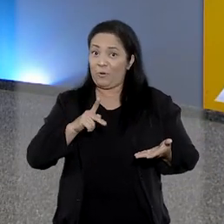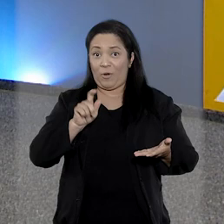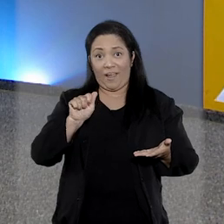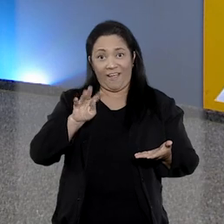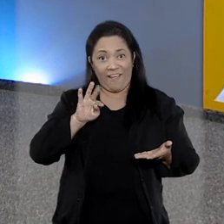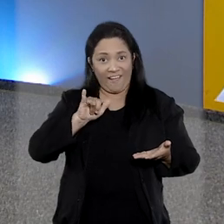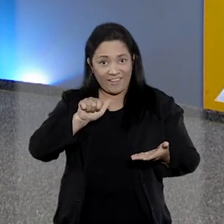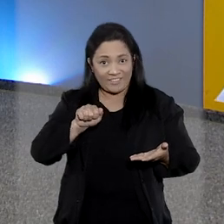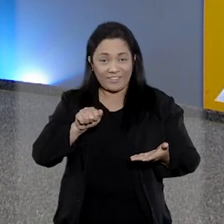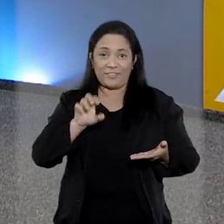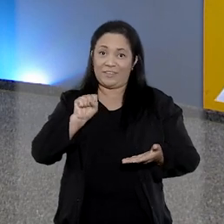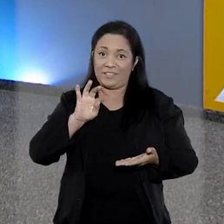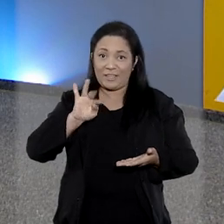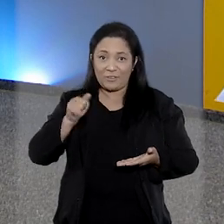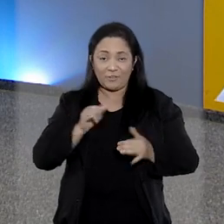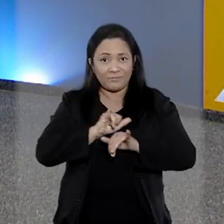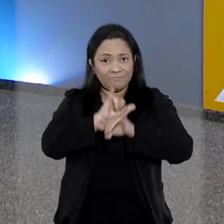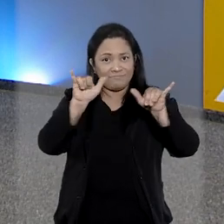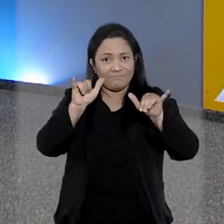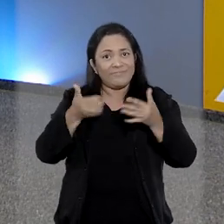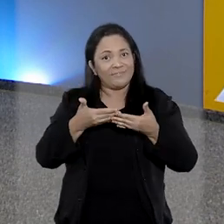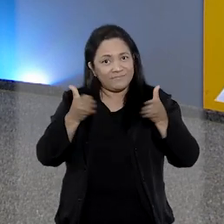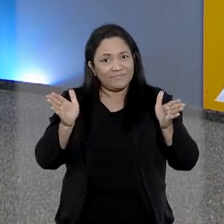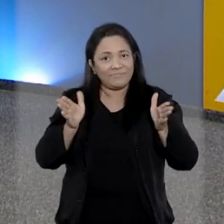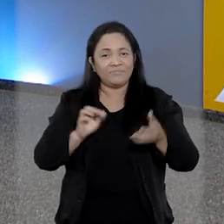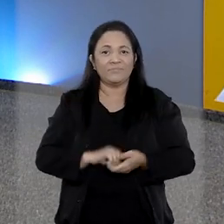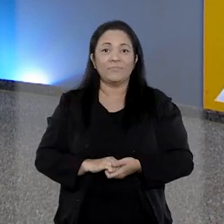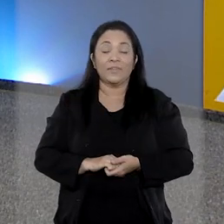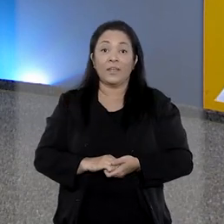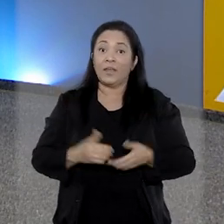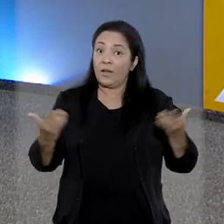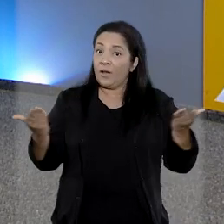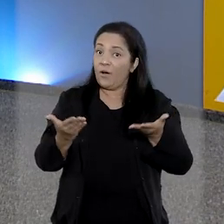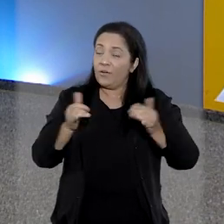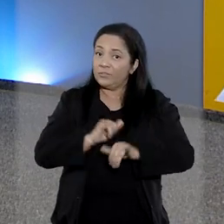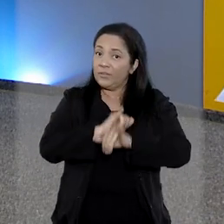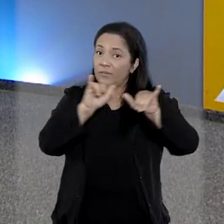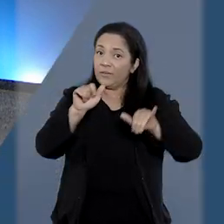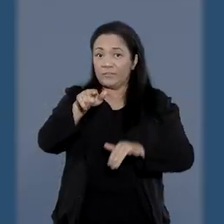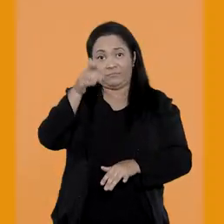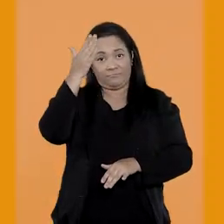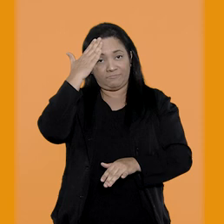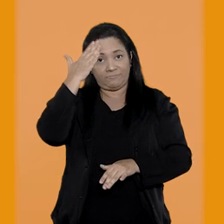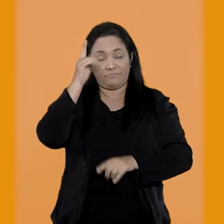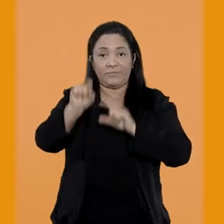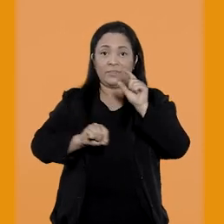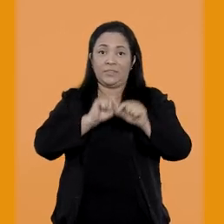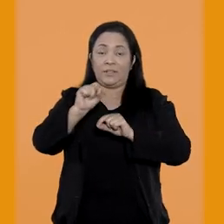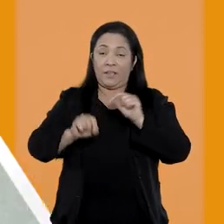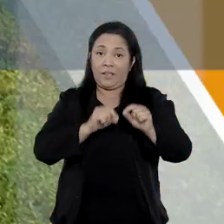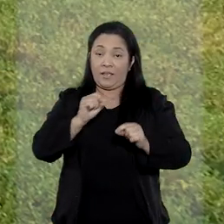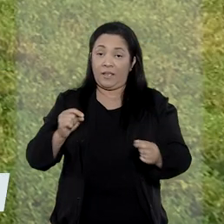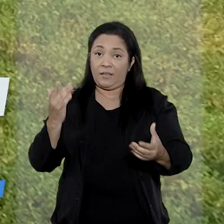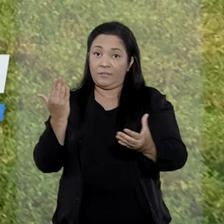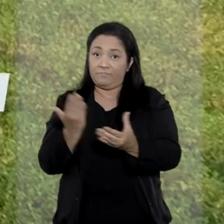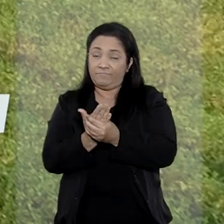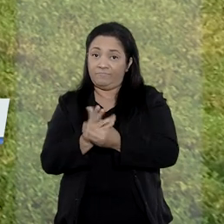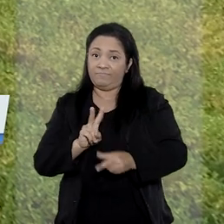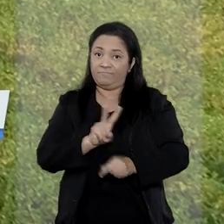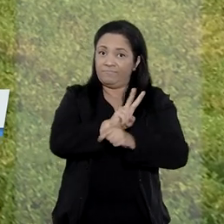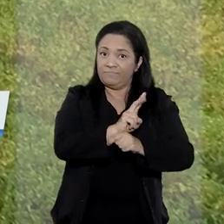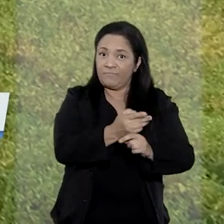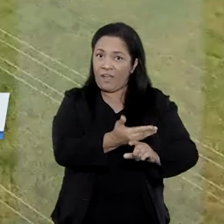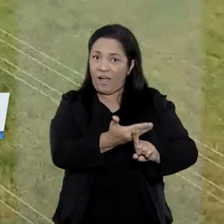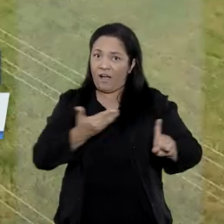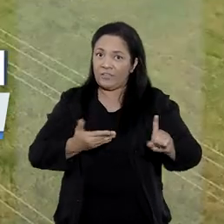Eu sou Kátia Gomes e o STJ Notícias está no ar. No programa de hoje você vai ver afastada liminar que